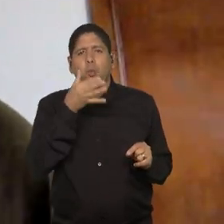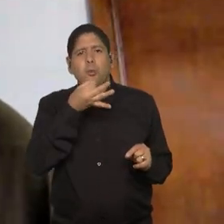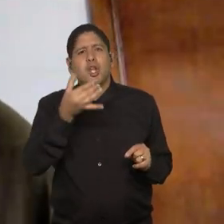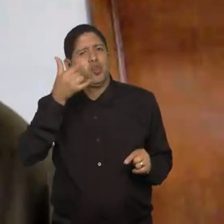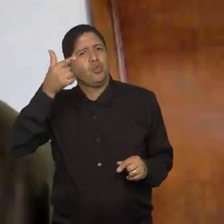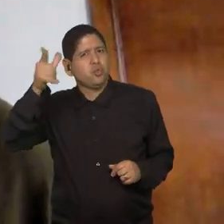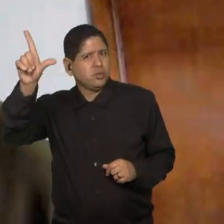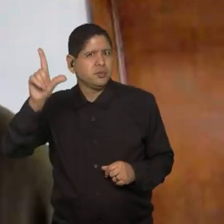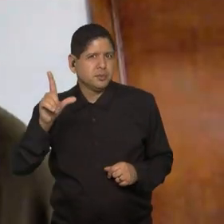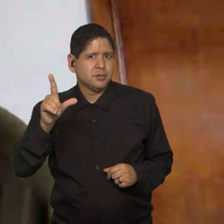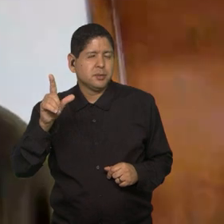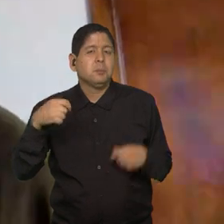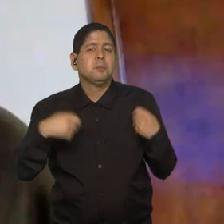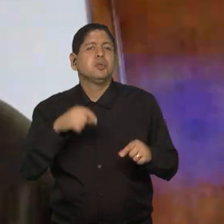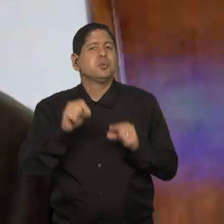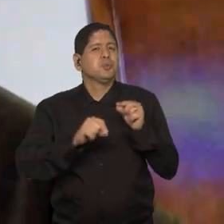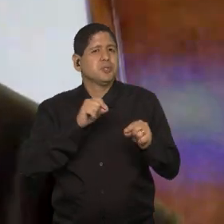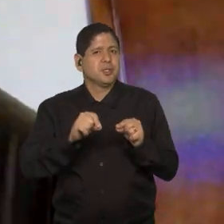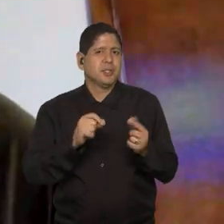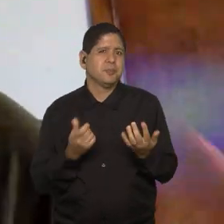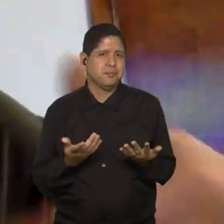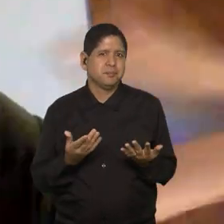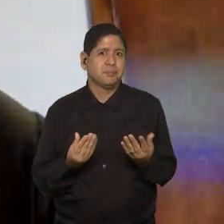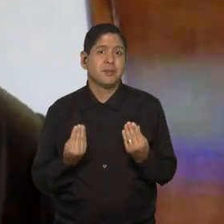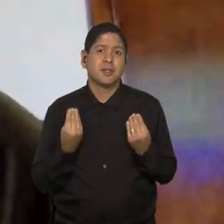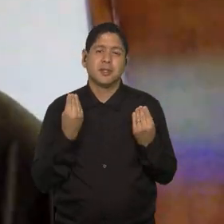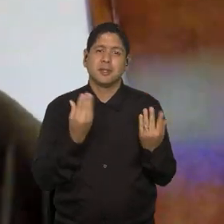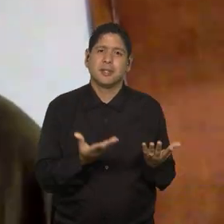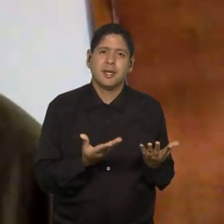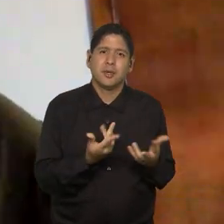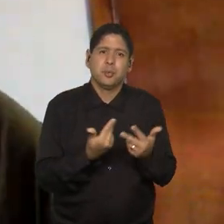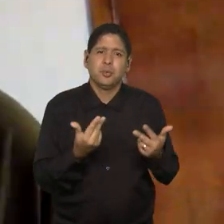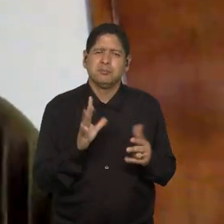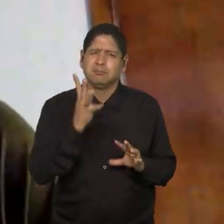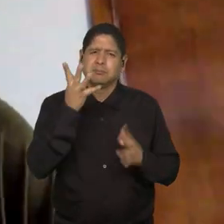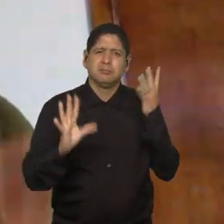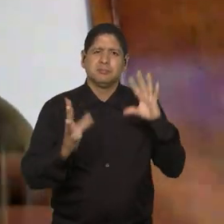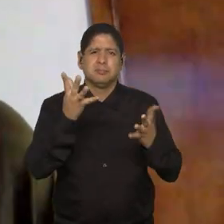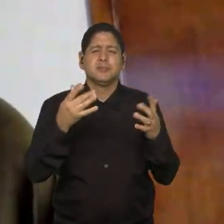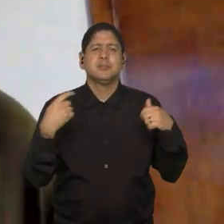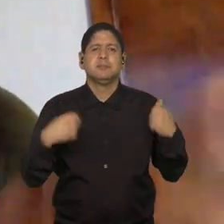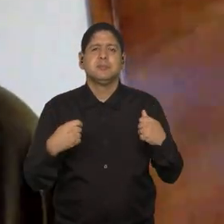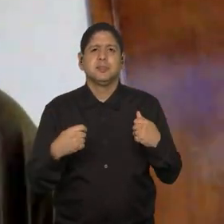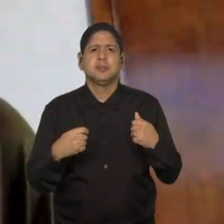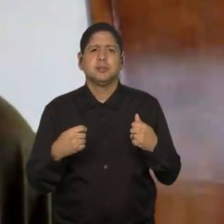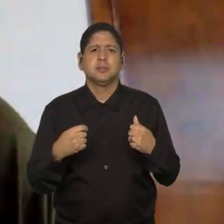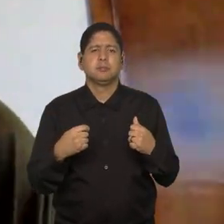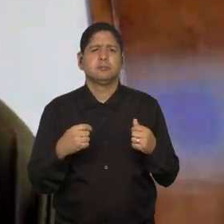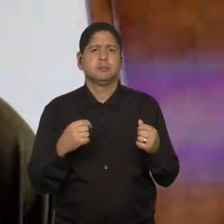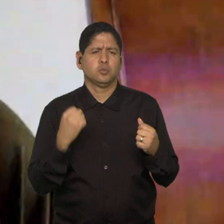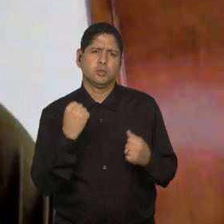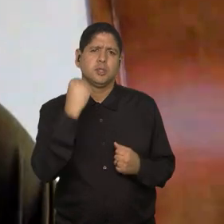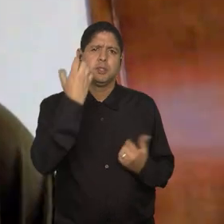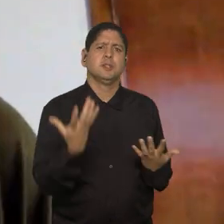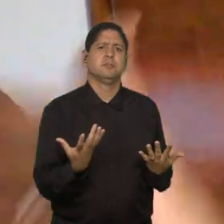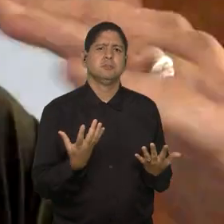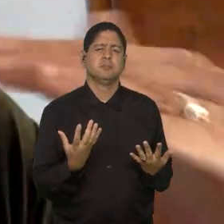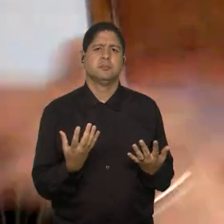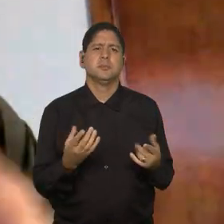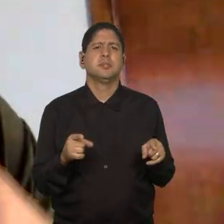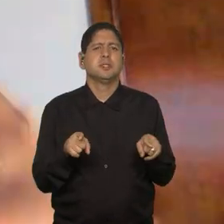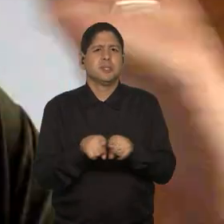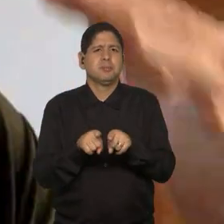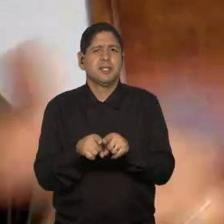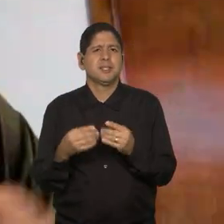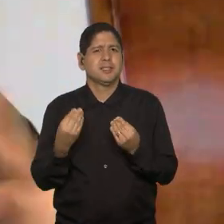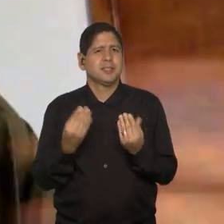é preciso trazer... há muita coisa acontecendo, é preciso alinhar, é preciso fortalecer, trazer para